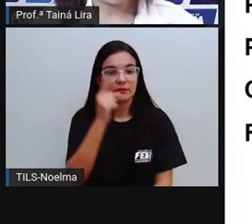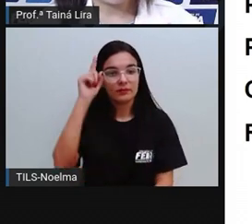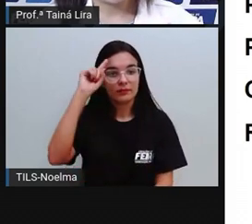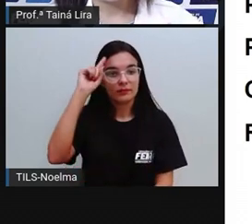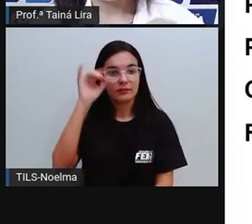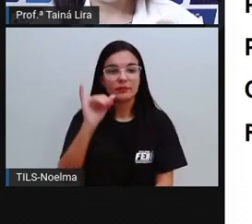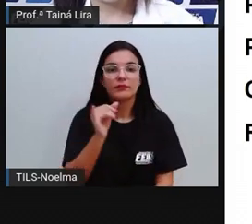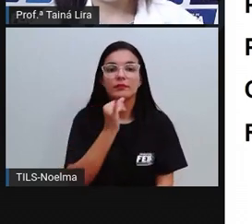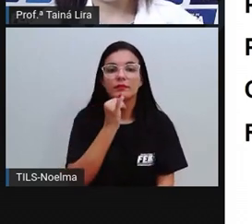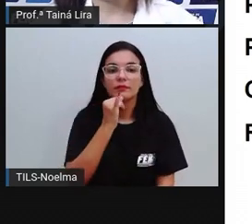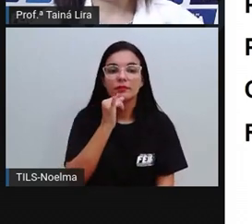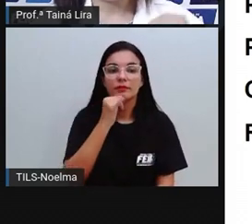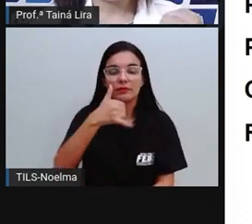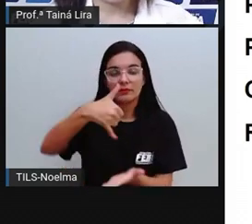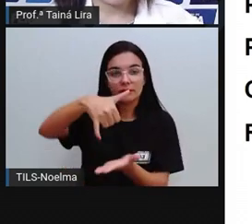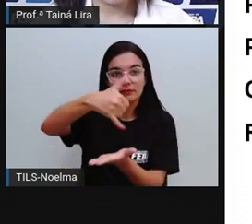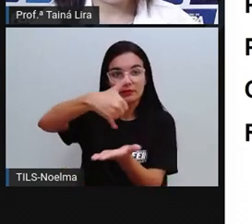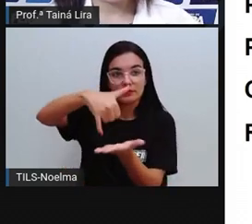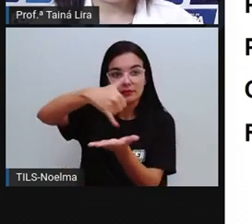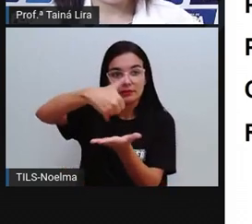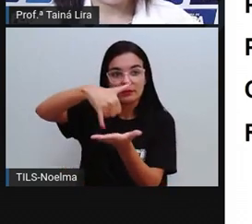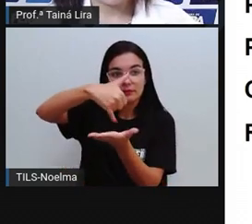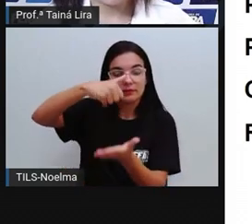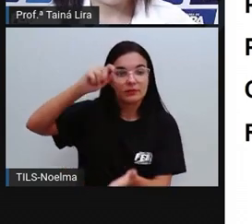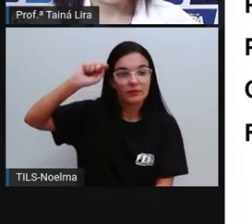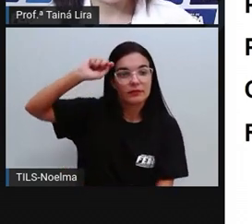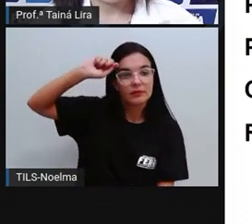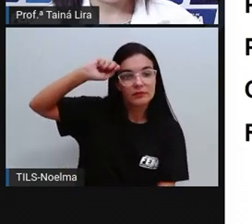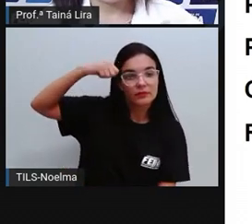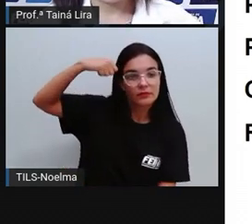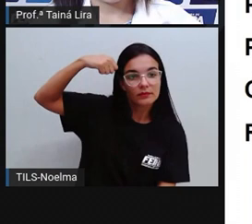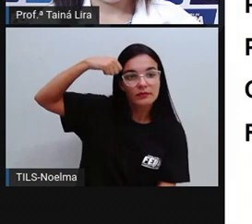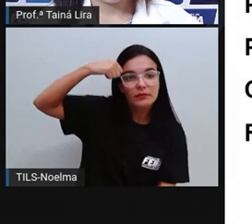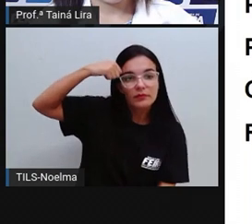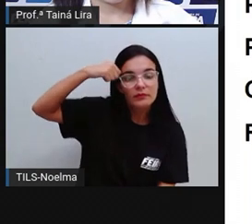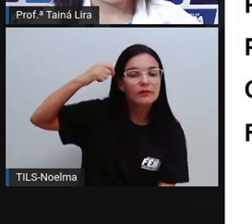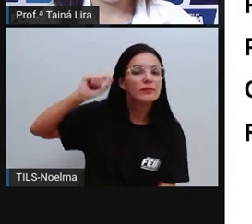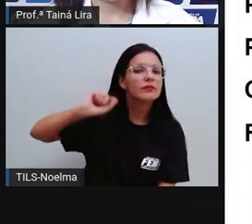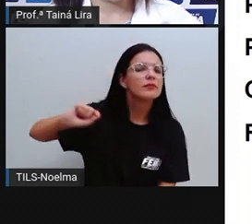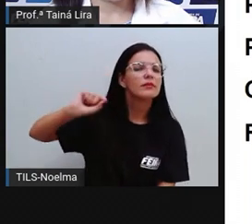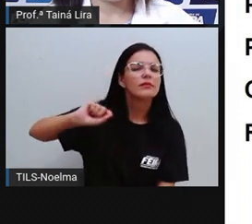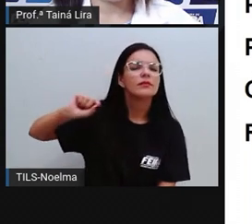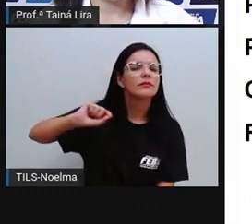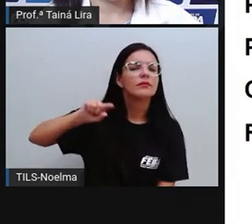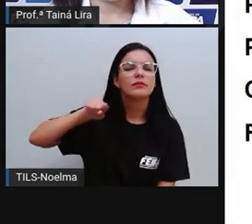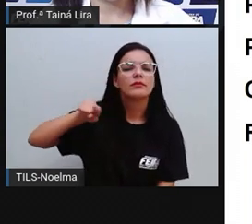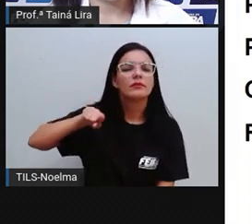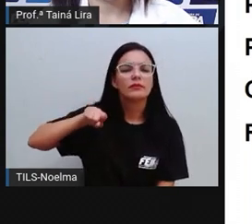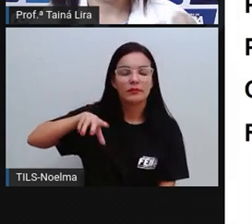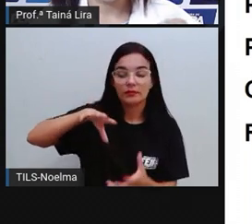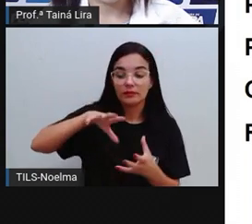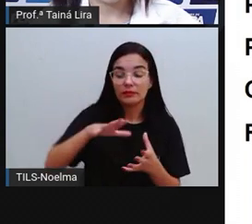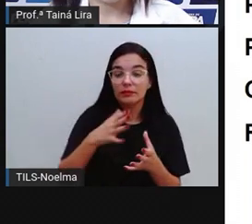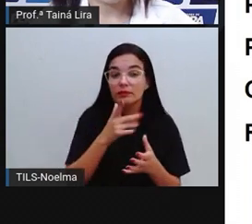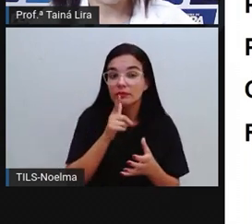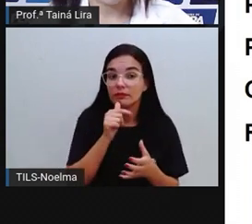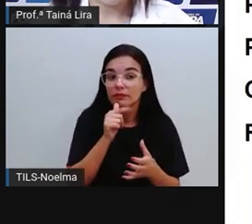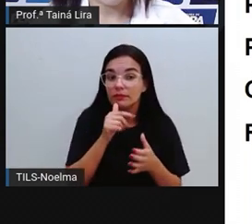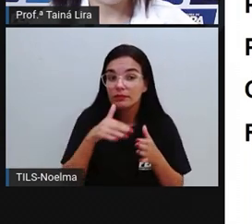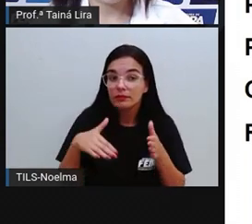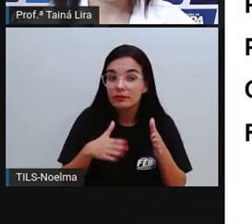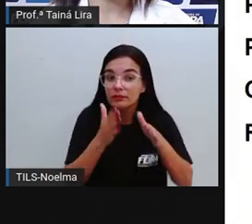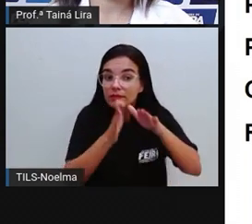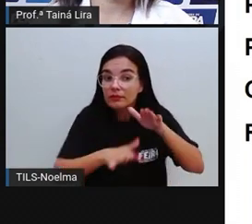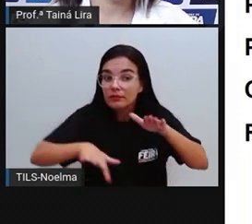petróleo, né, é um tipo de minério que é ali retirado da natureza através do extrativismo